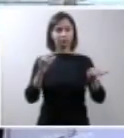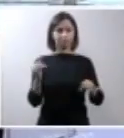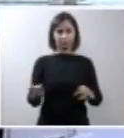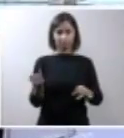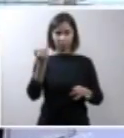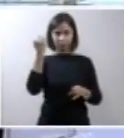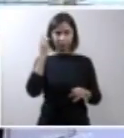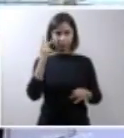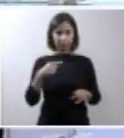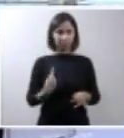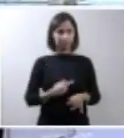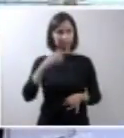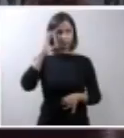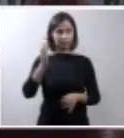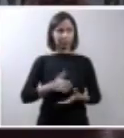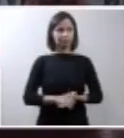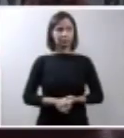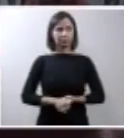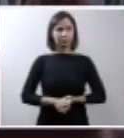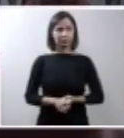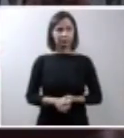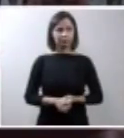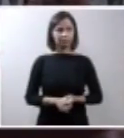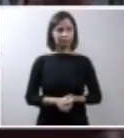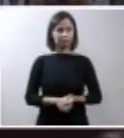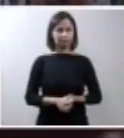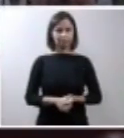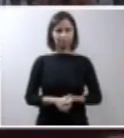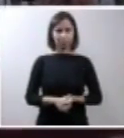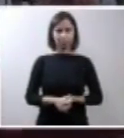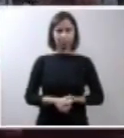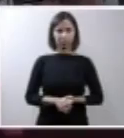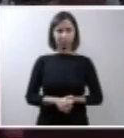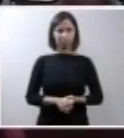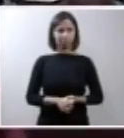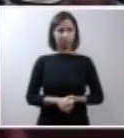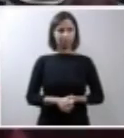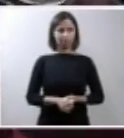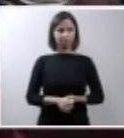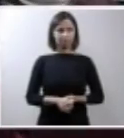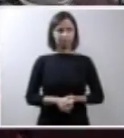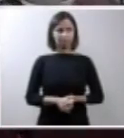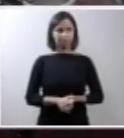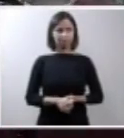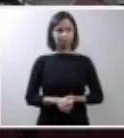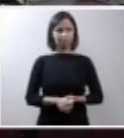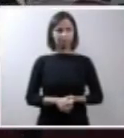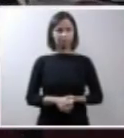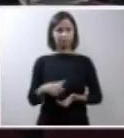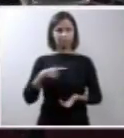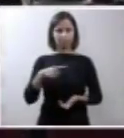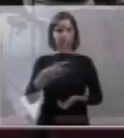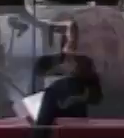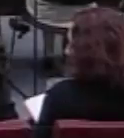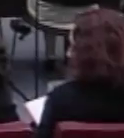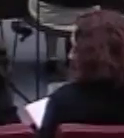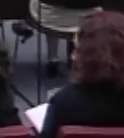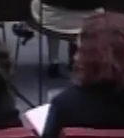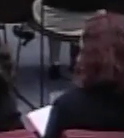importantes para a decisão sem dúvida alguma acrescentou doutor Luiz Roberto Barroso